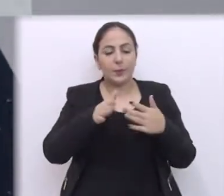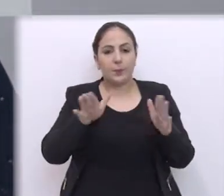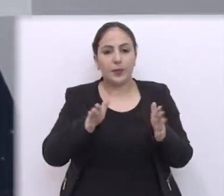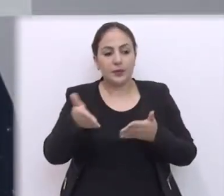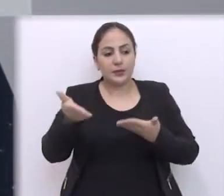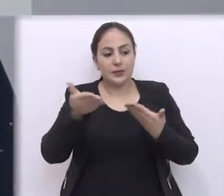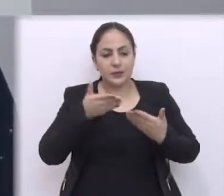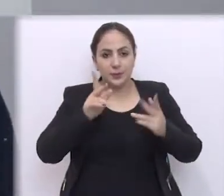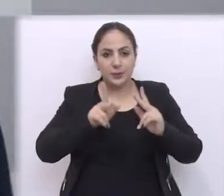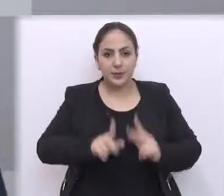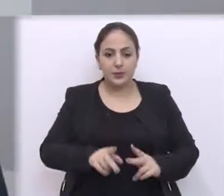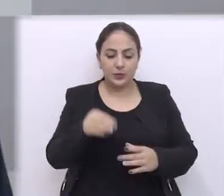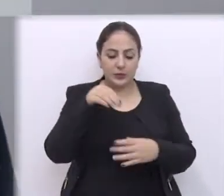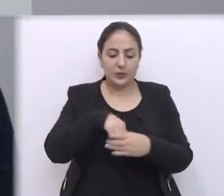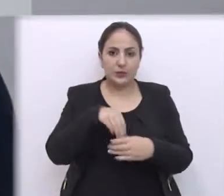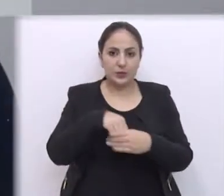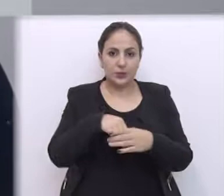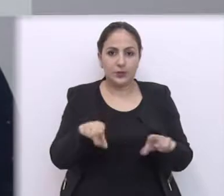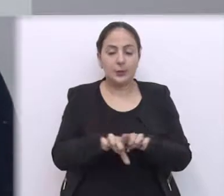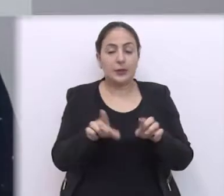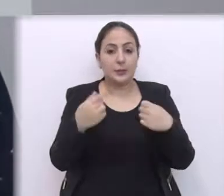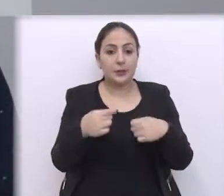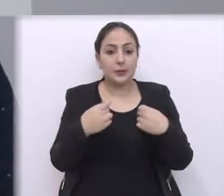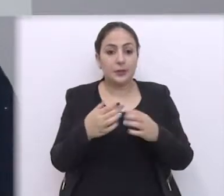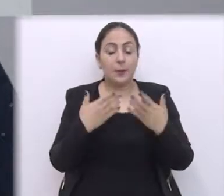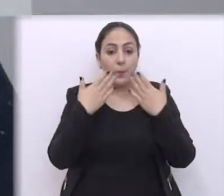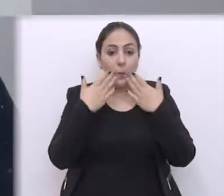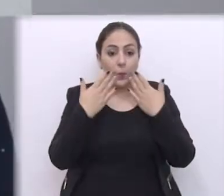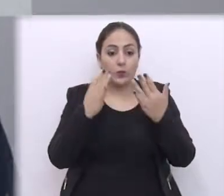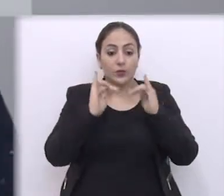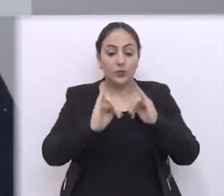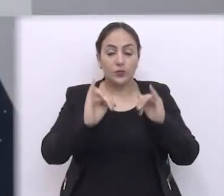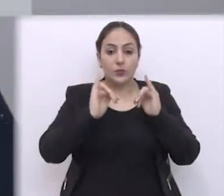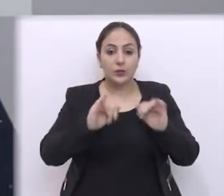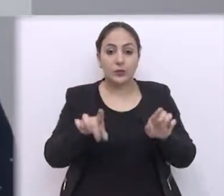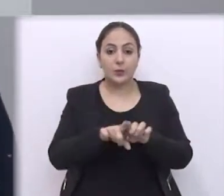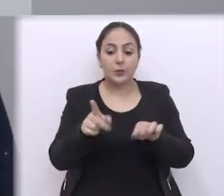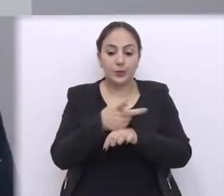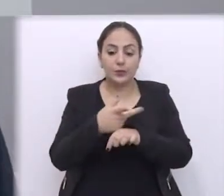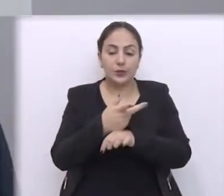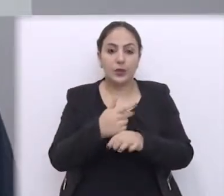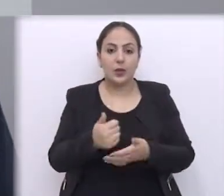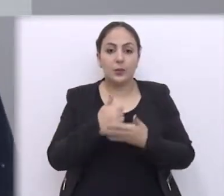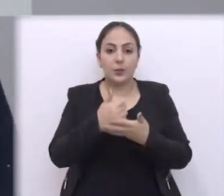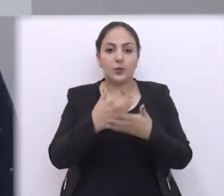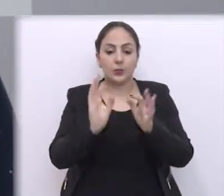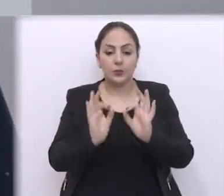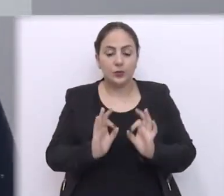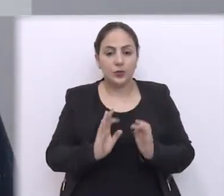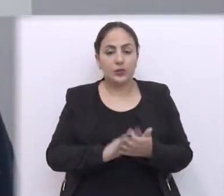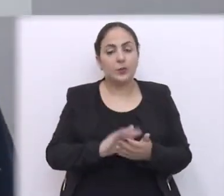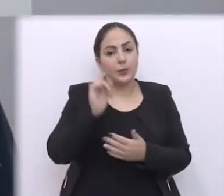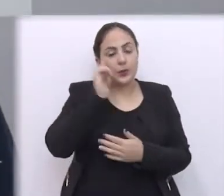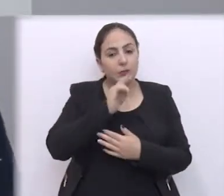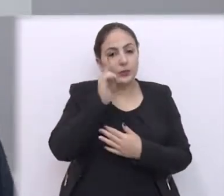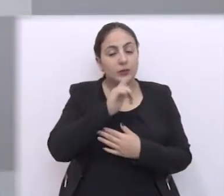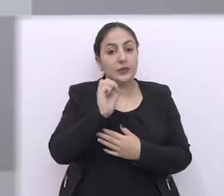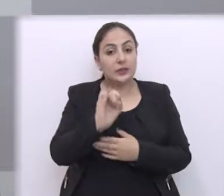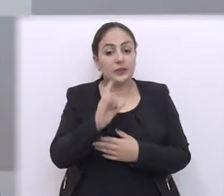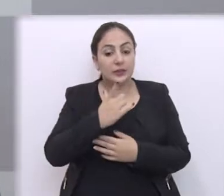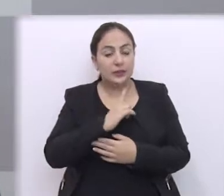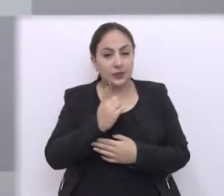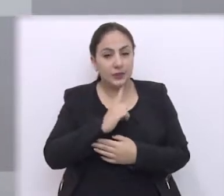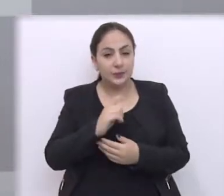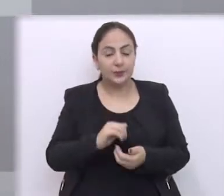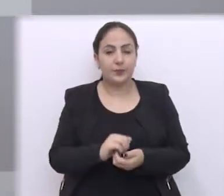portas dessa casa, trazer essas pessoas para dentro, que precisam mostrar, divulgar e buscar apoio para os seus projetos, para